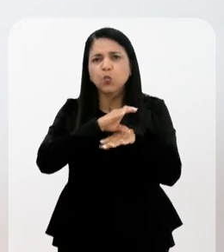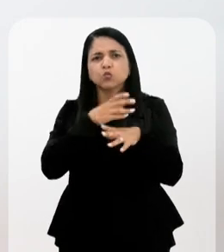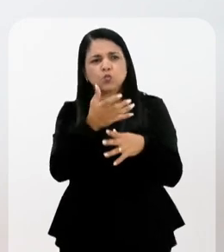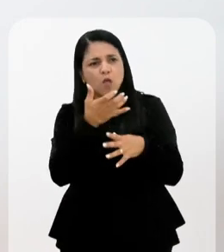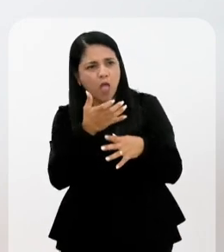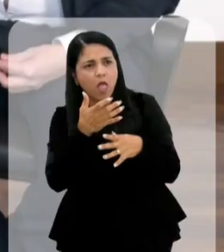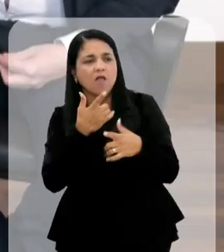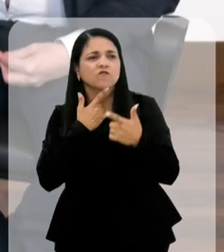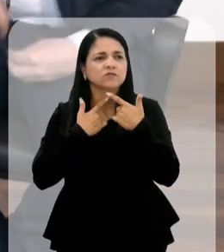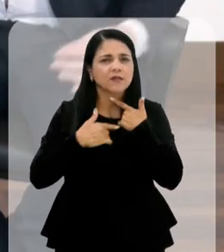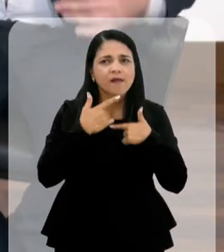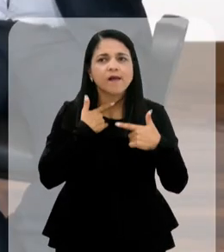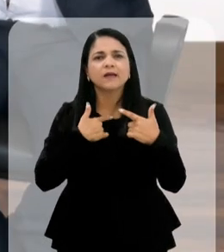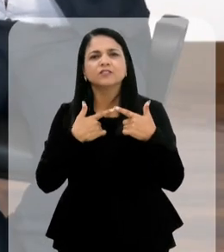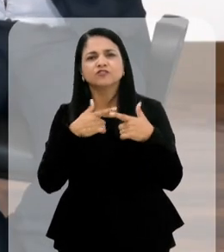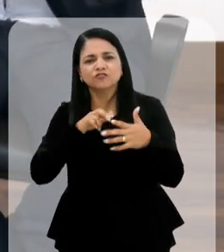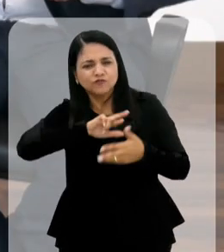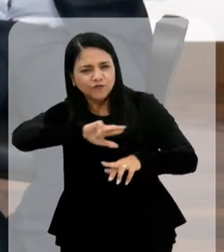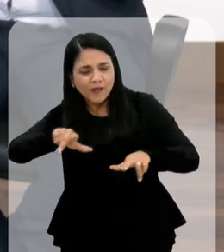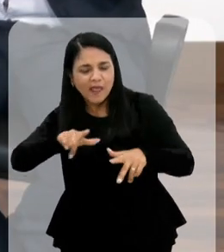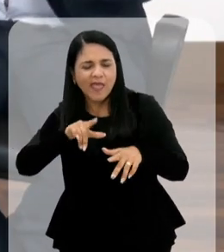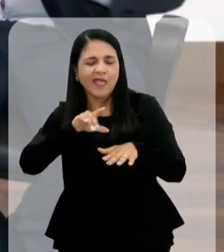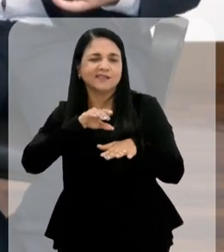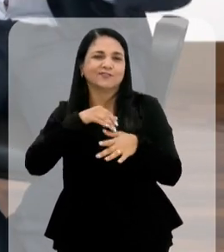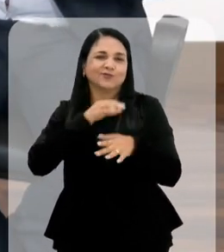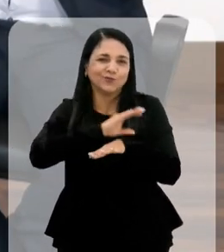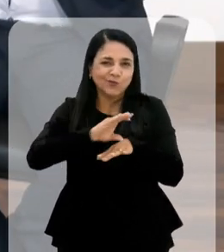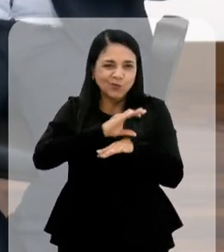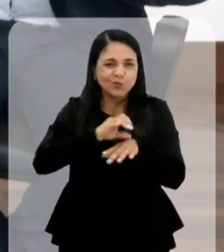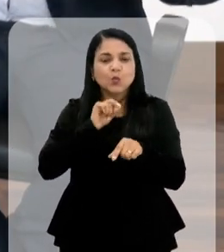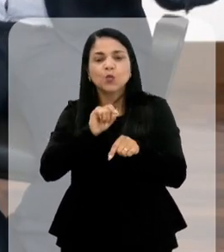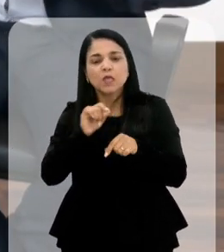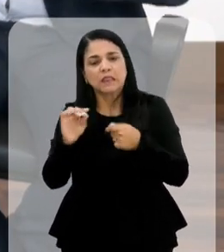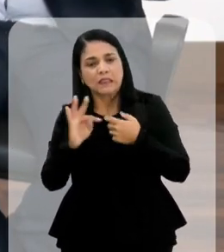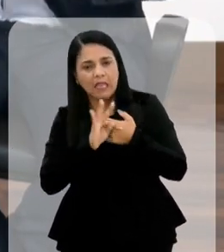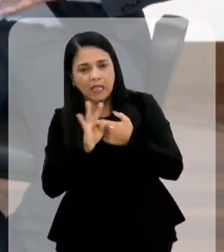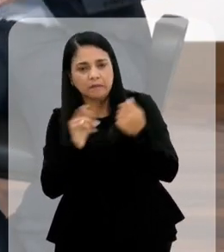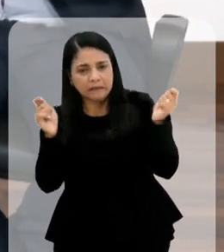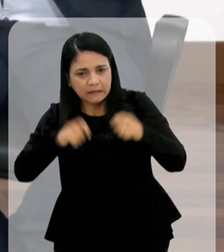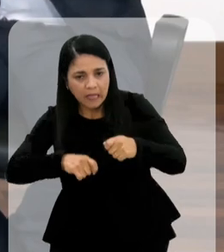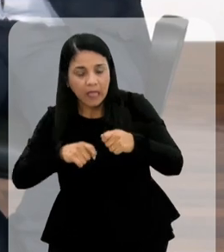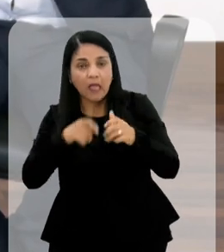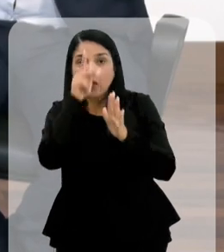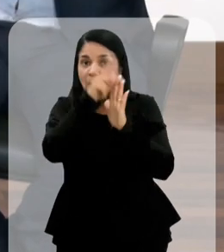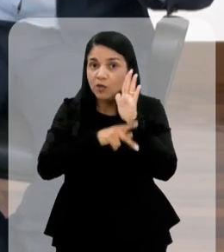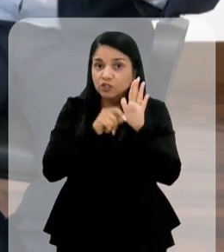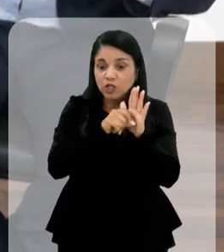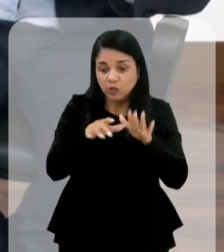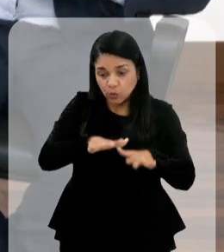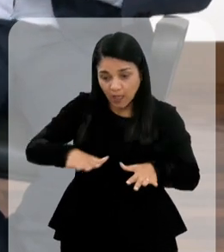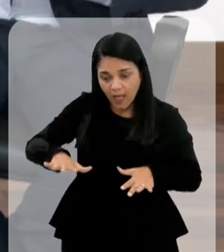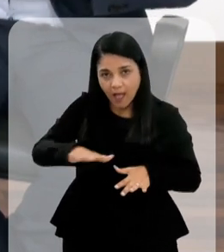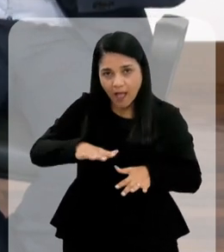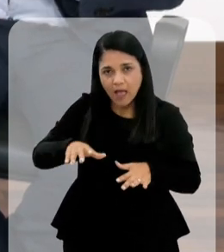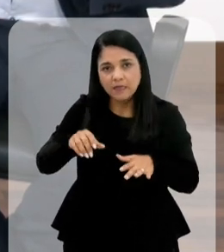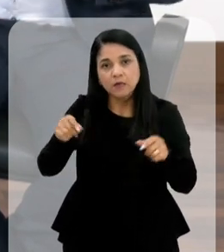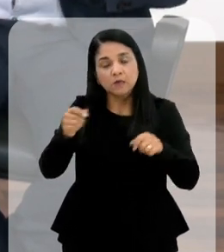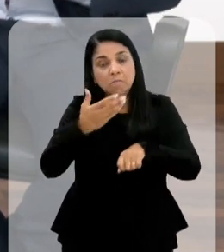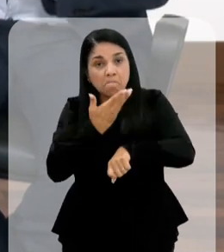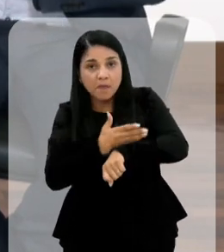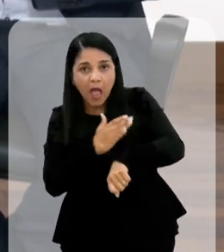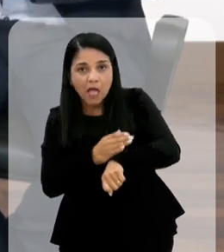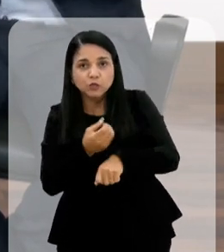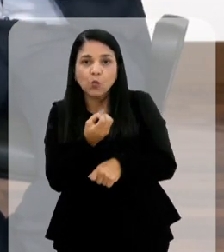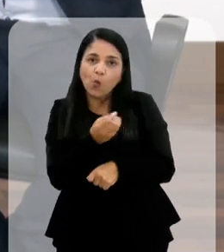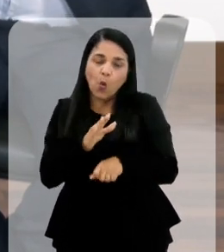cursos, né? E aí vem várias opções diferentes de curso. Aí a gente tem que olhar tecnicamente o que dá para fazer. O projeto do campus, porque se for um